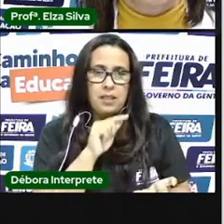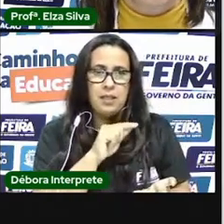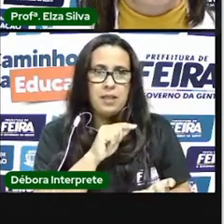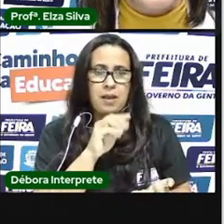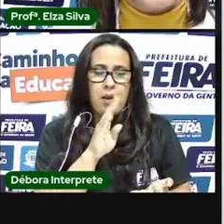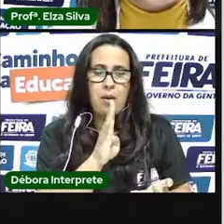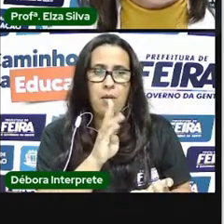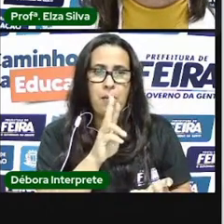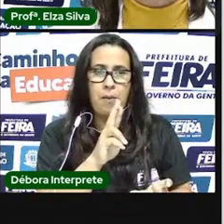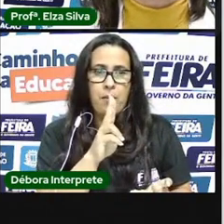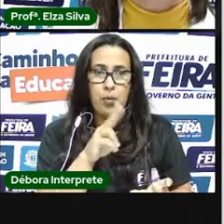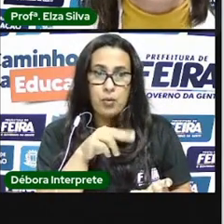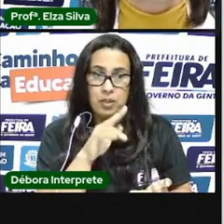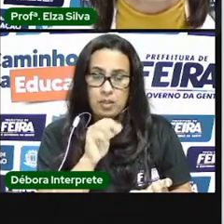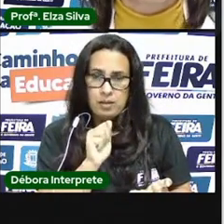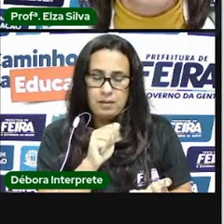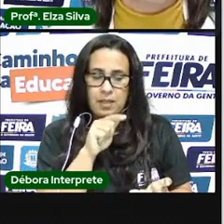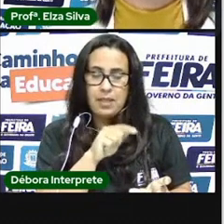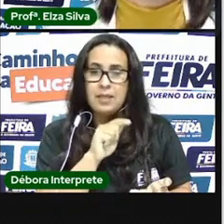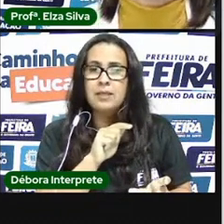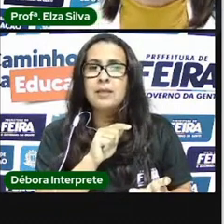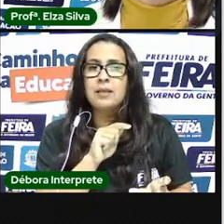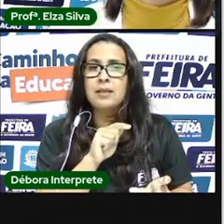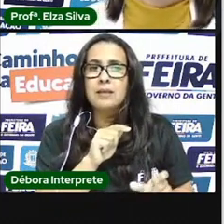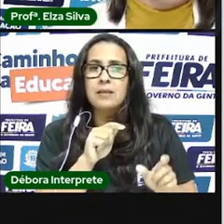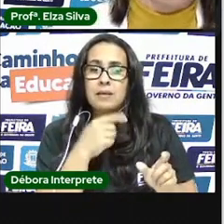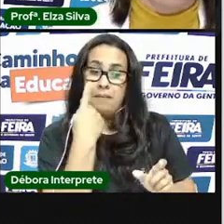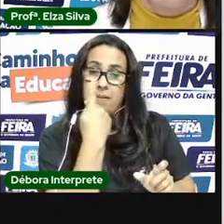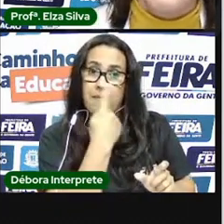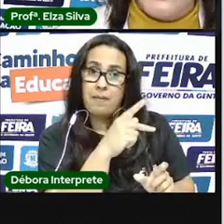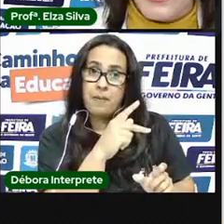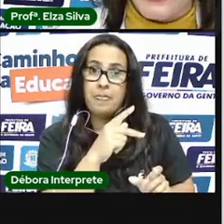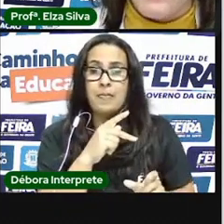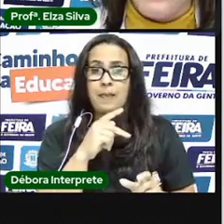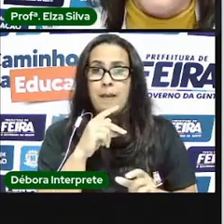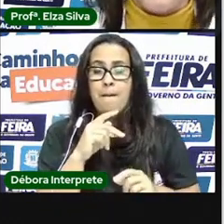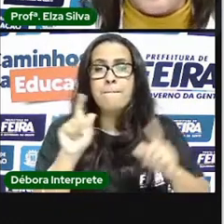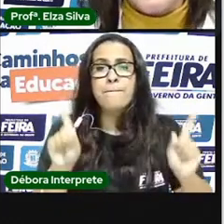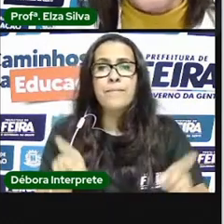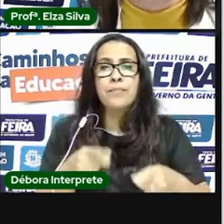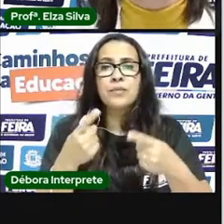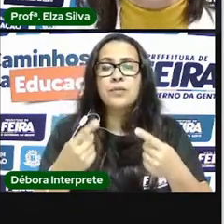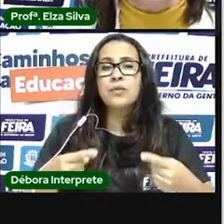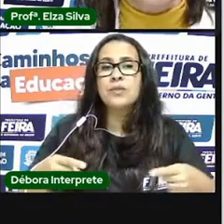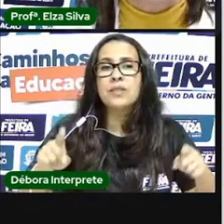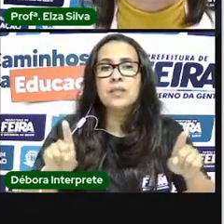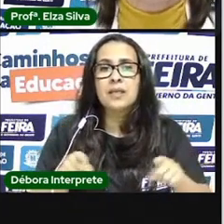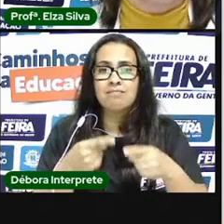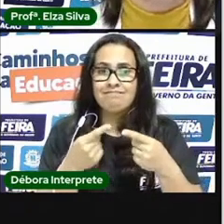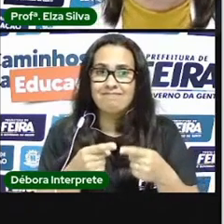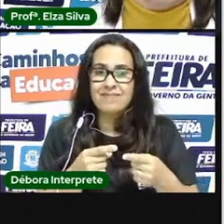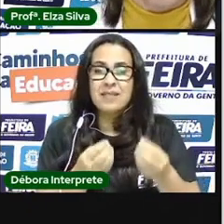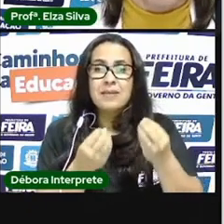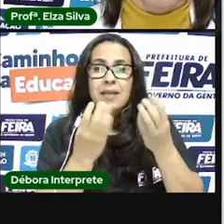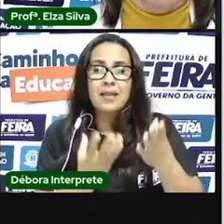e esta música foi tema da campanha de prevenção da cruz vermelha contra a doença